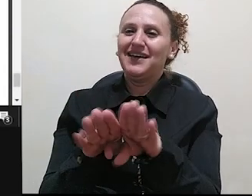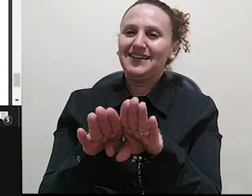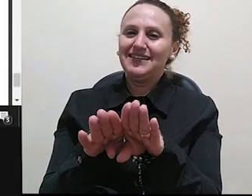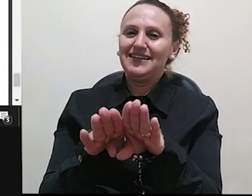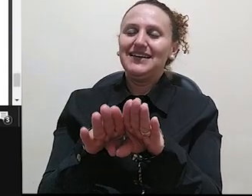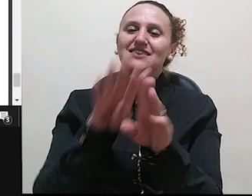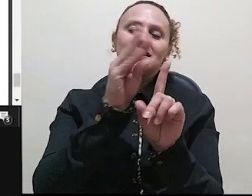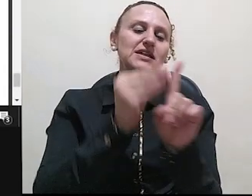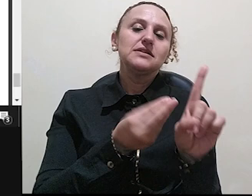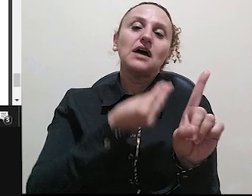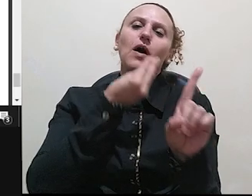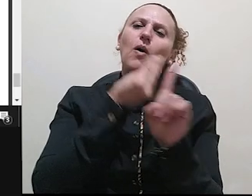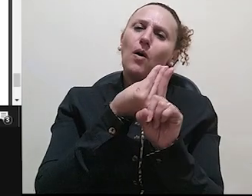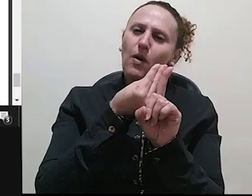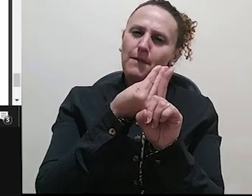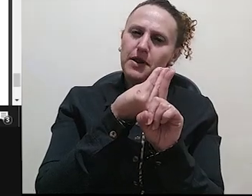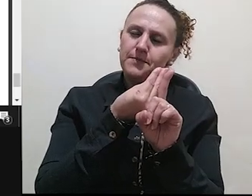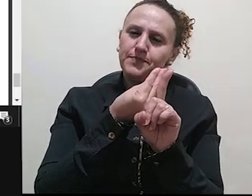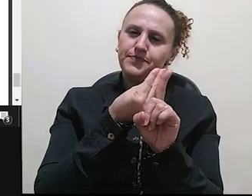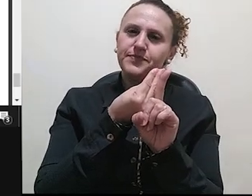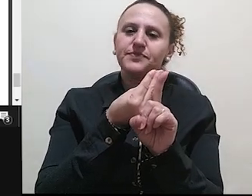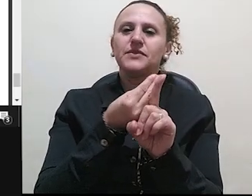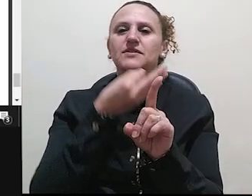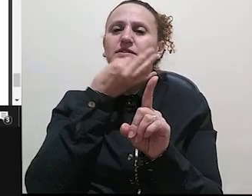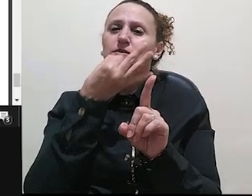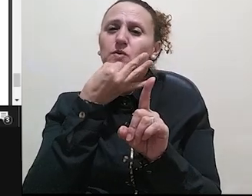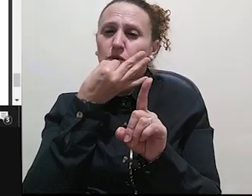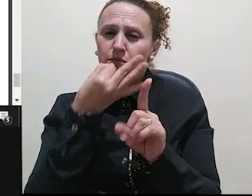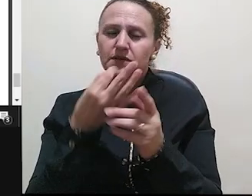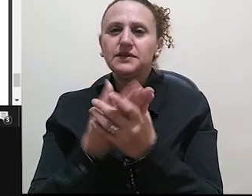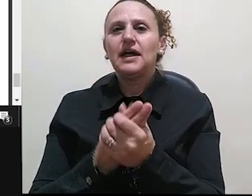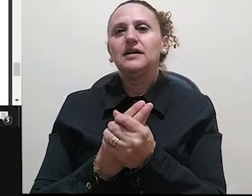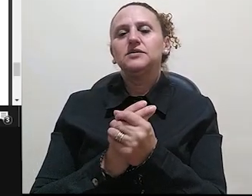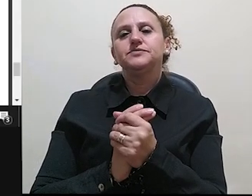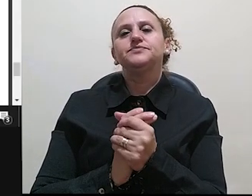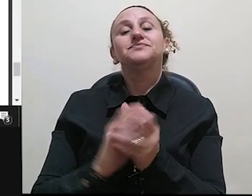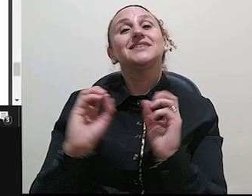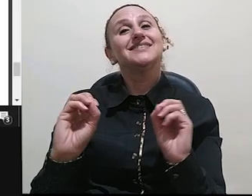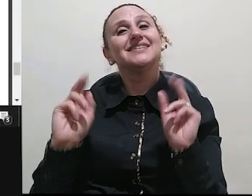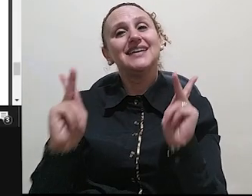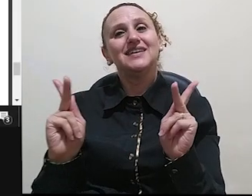fora para contrastar ou comentar, né, fazer o recurso autorizado, ok?